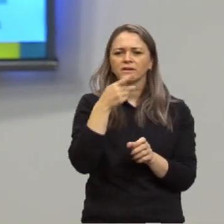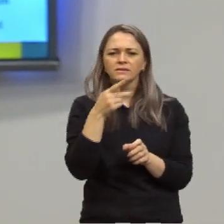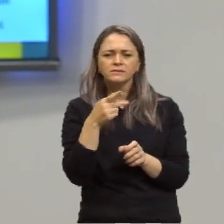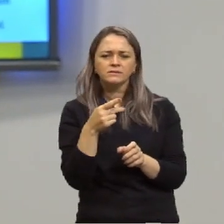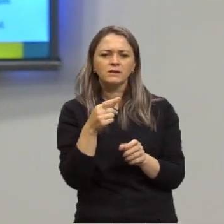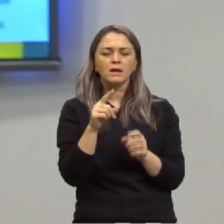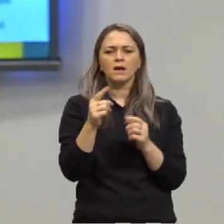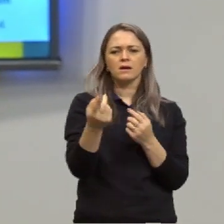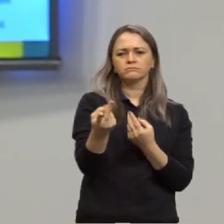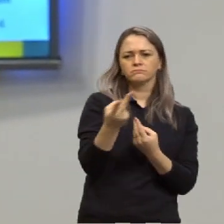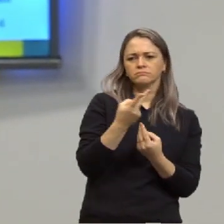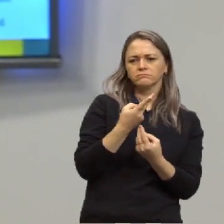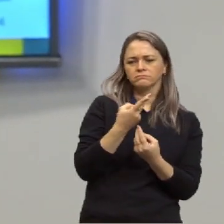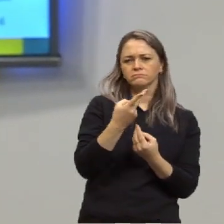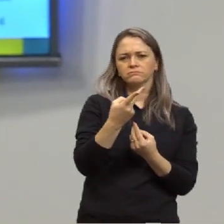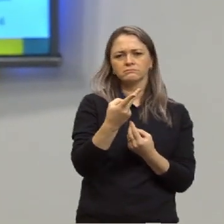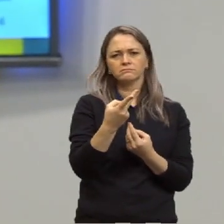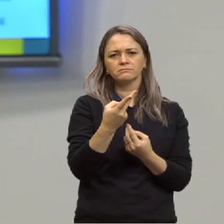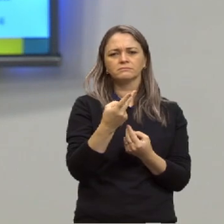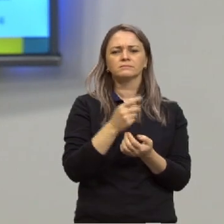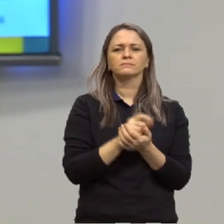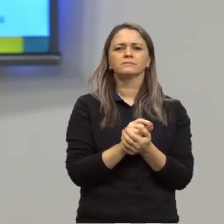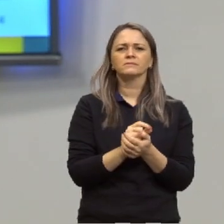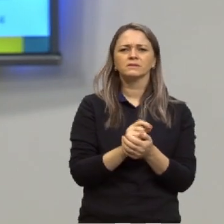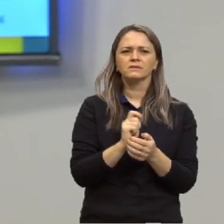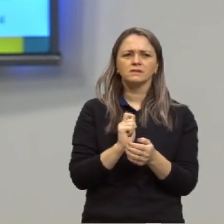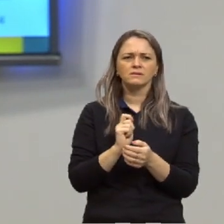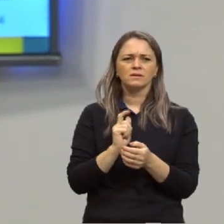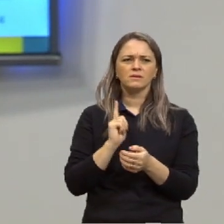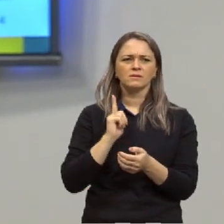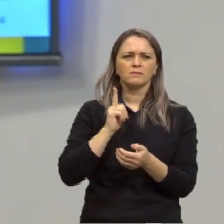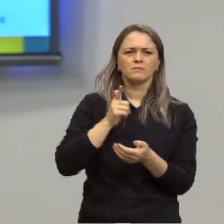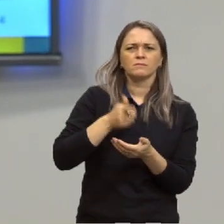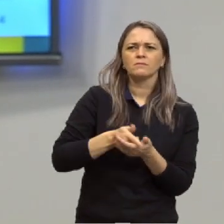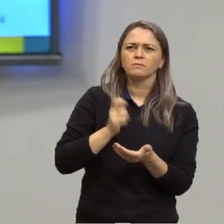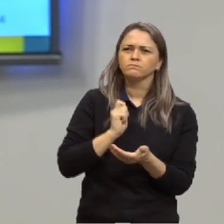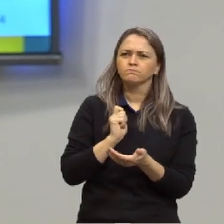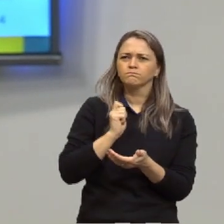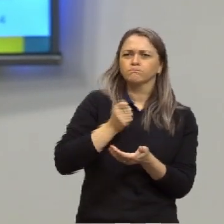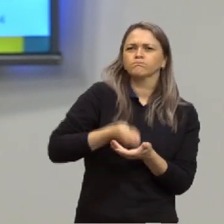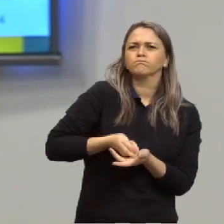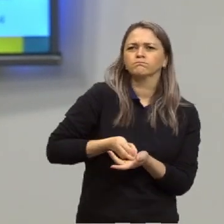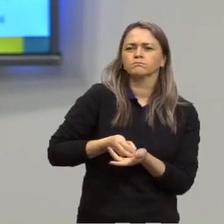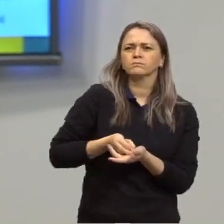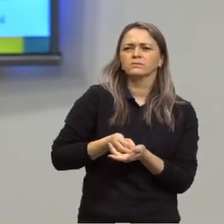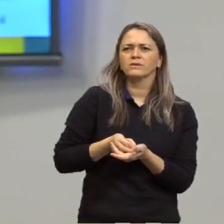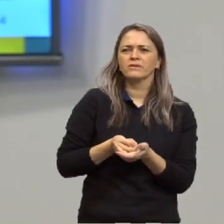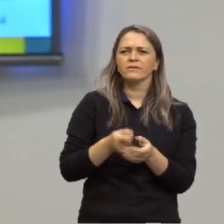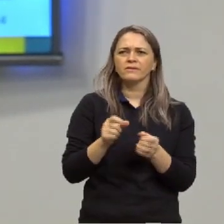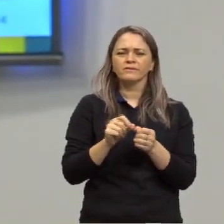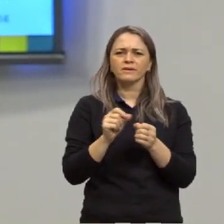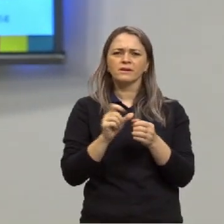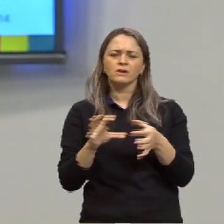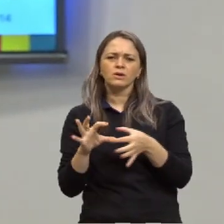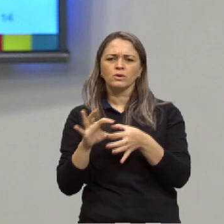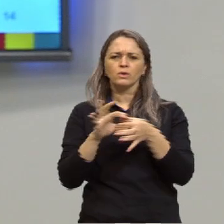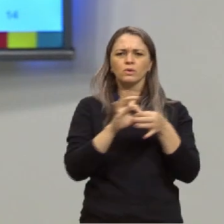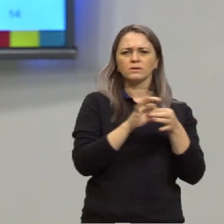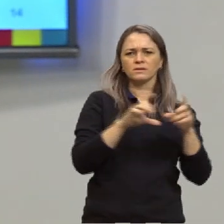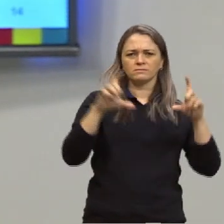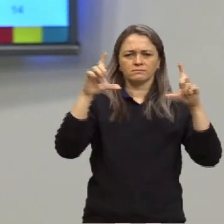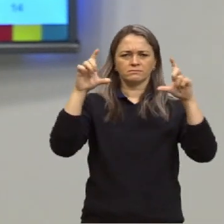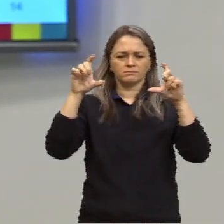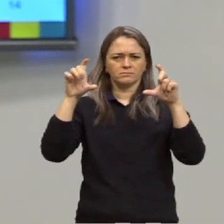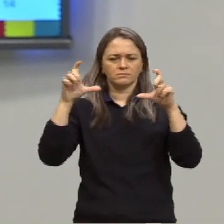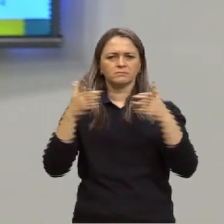interlocutor. Um verbo no imperativo é muito mais impositivo. Então, aquilo ali também nos fala sobre o contexto de enunciação.